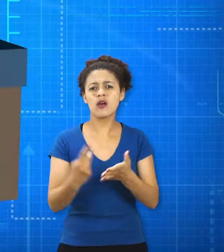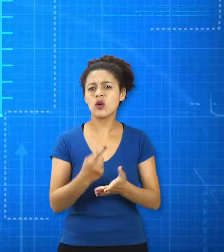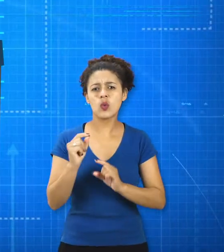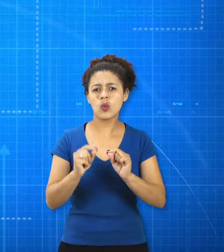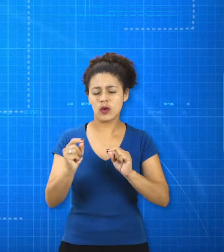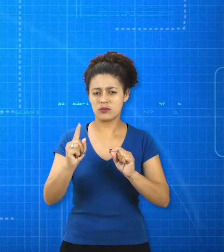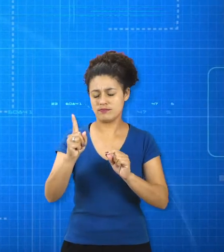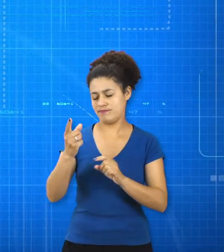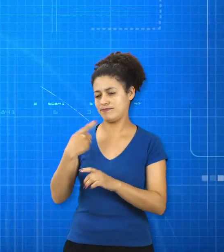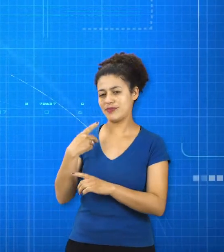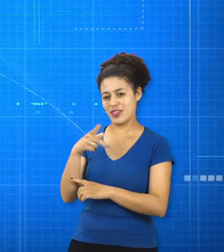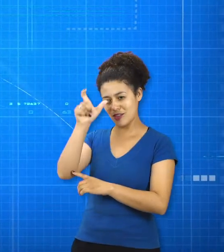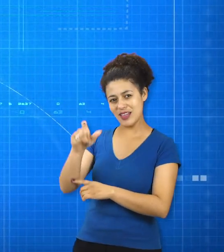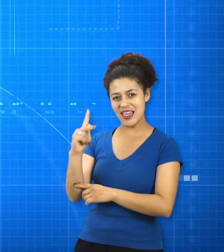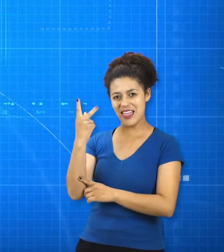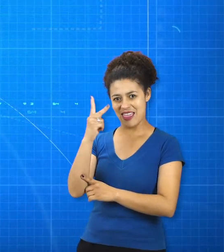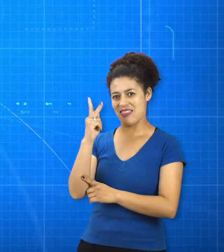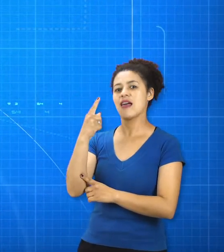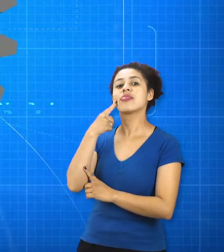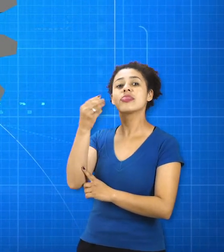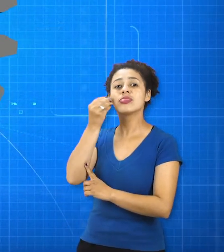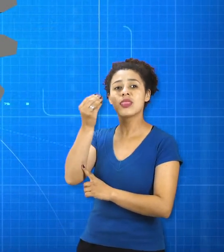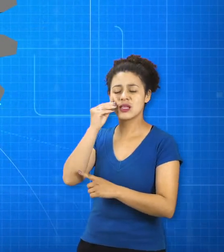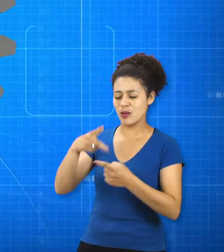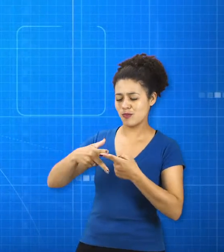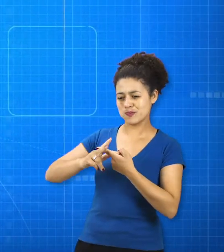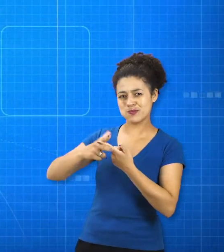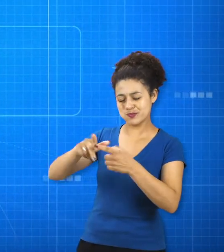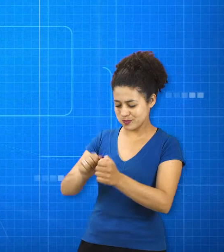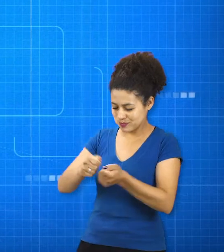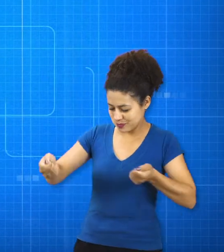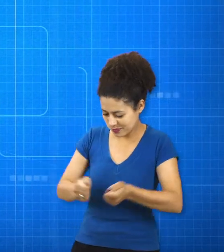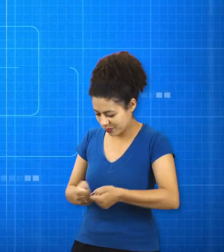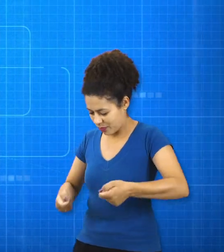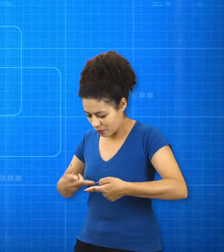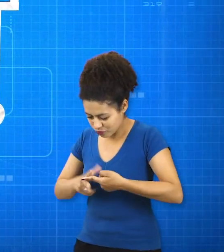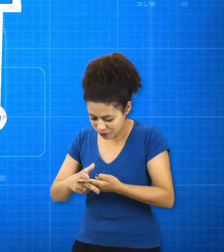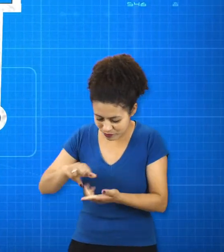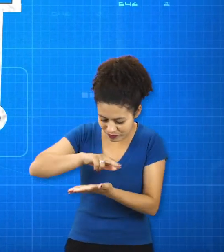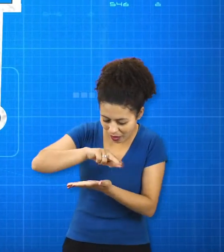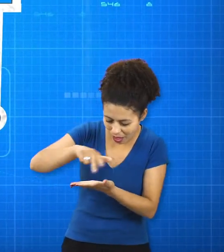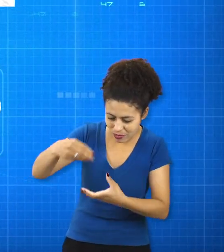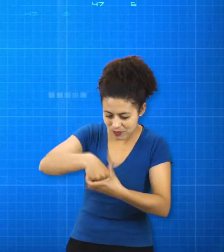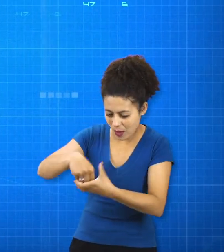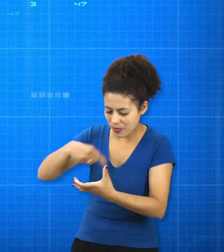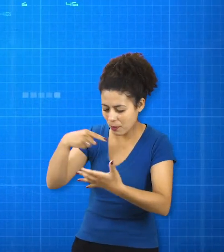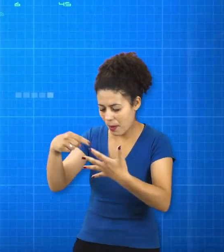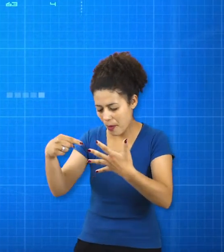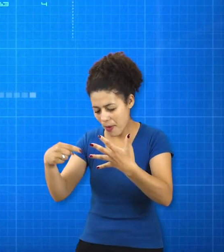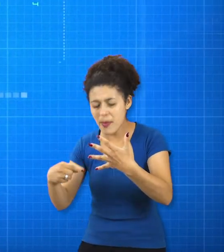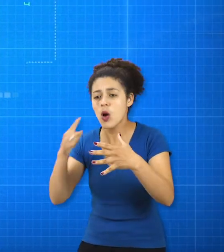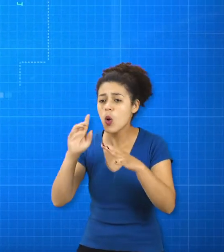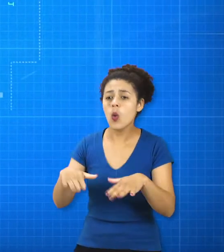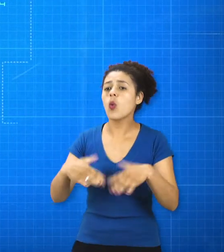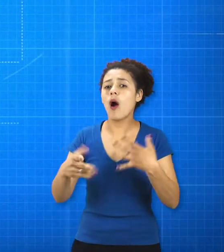Rolê Peps Vamos usar a caixa de ferramentas! Qual ferramenta